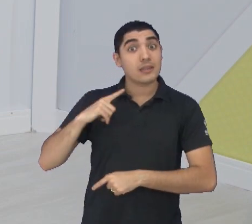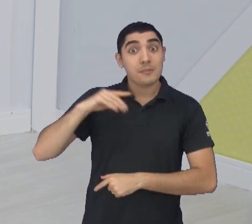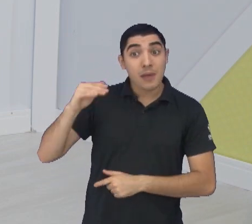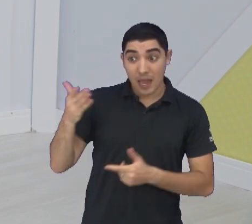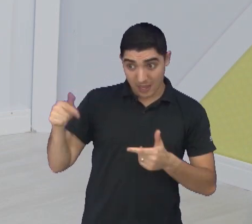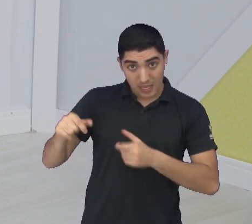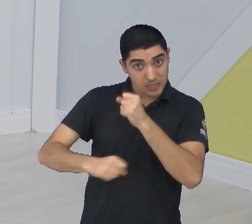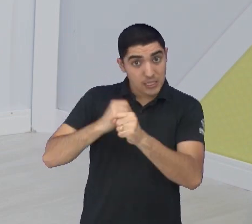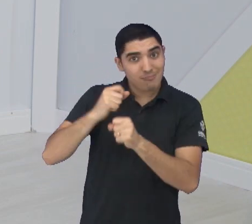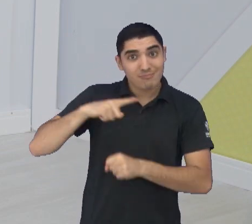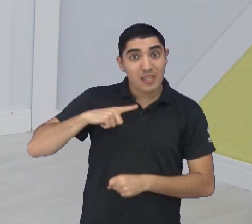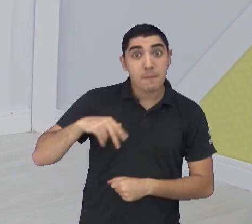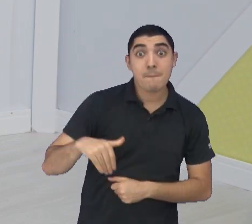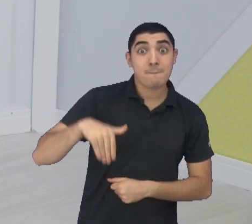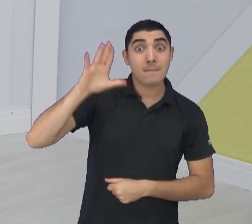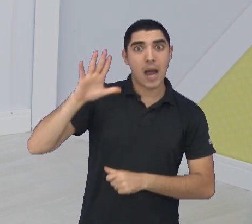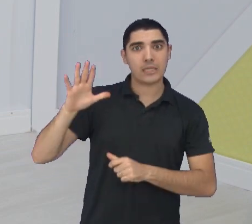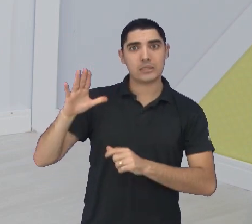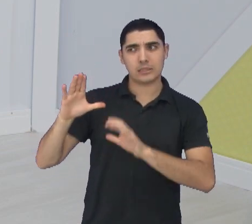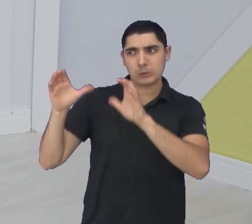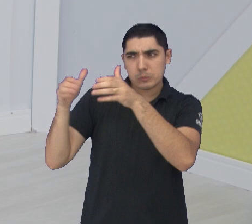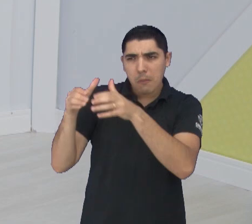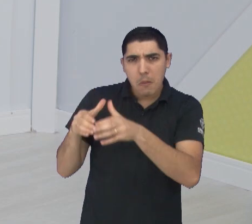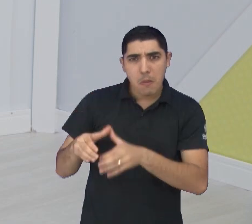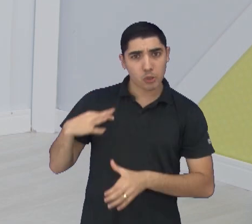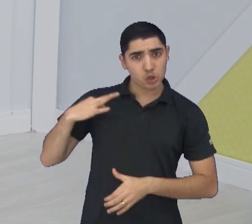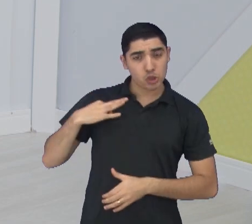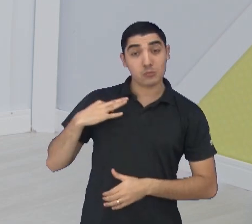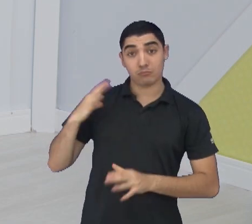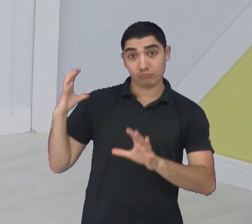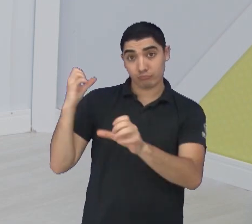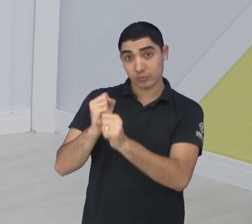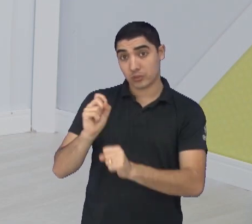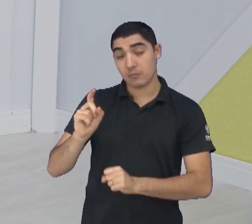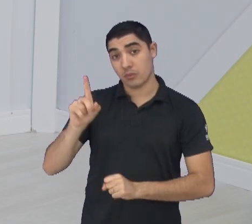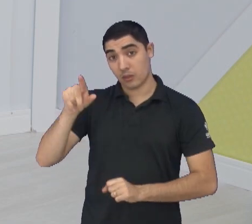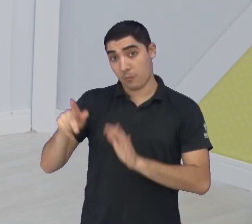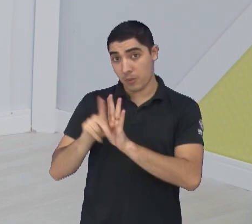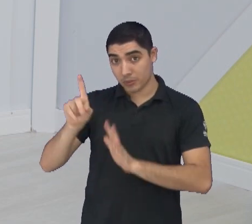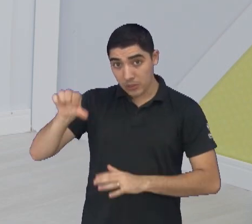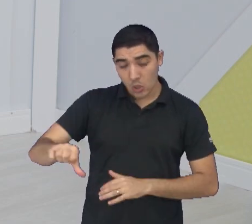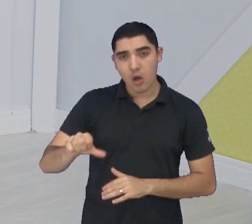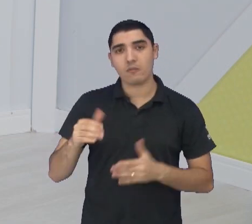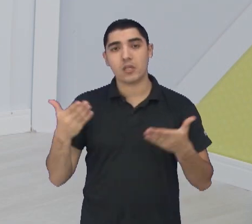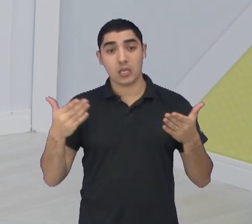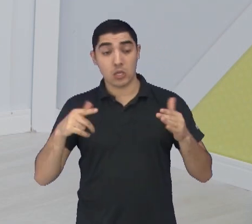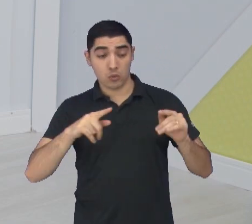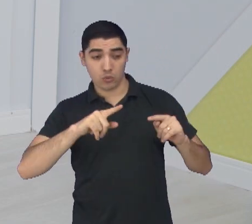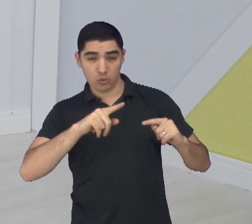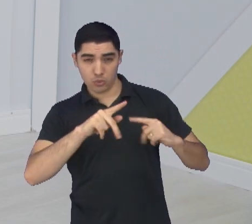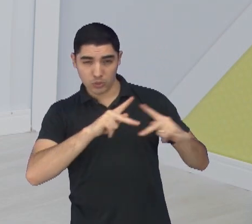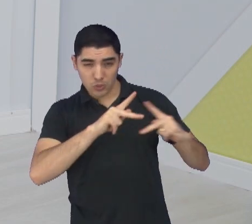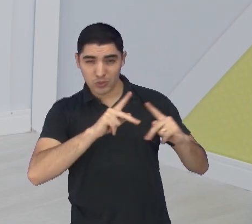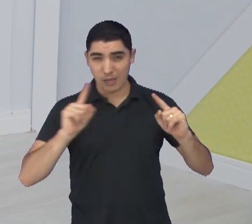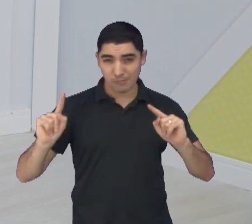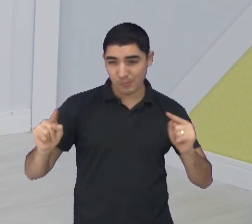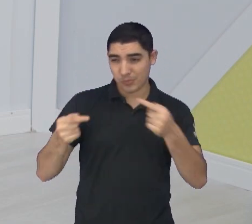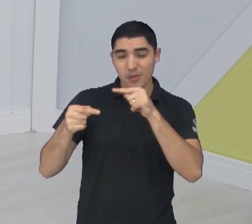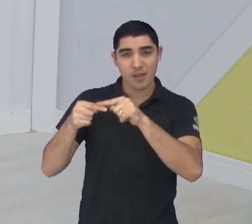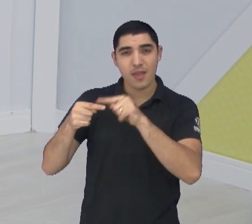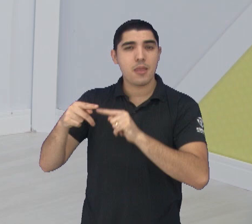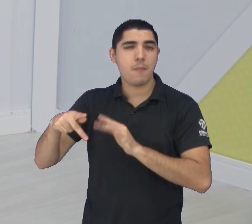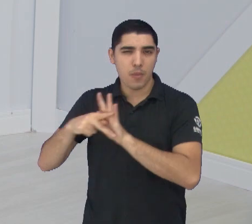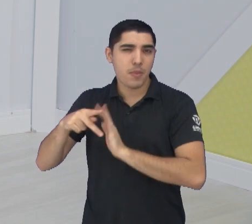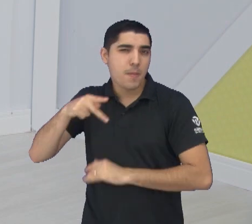clubes. São José recebeu o time da Unifacisa lá da Paraíba e com um segundo quarto horroroso, como diz o professor